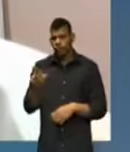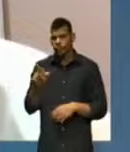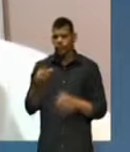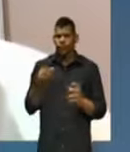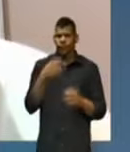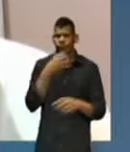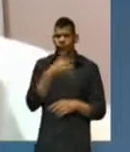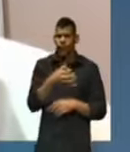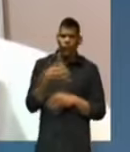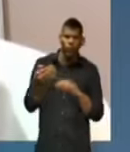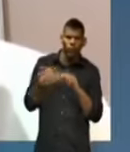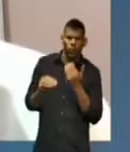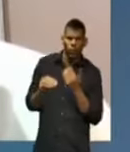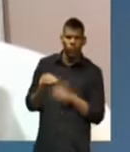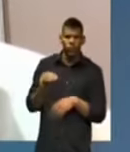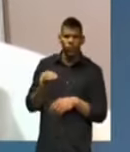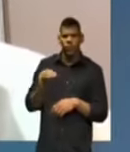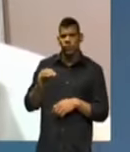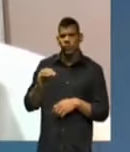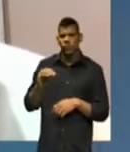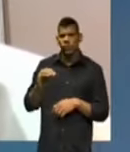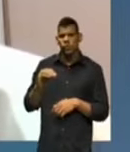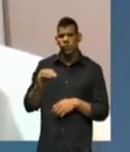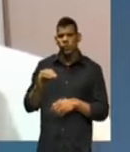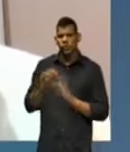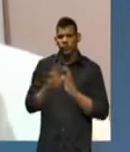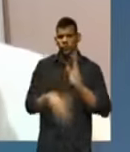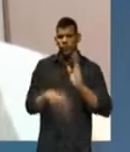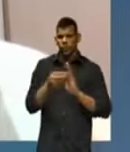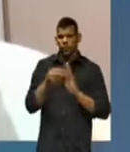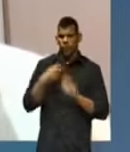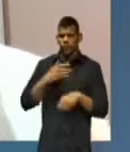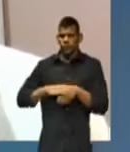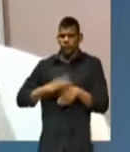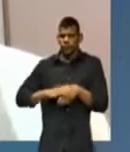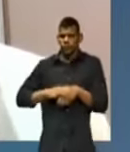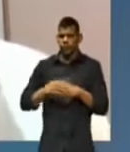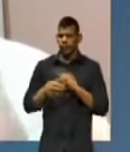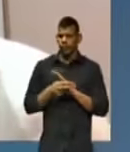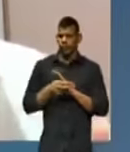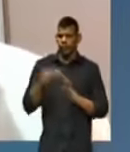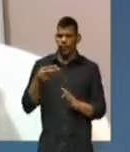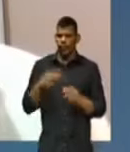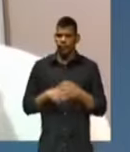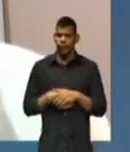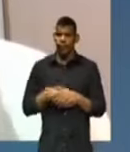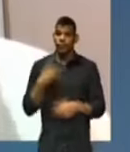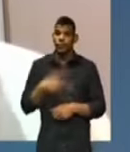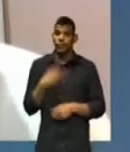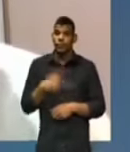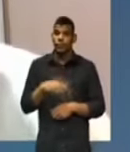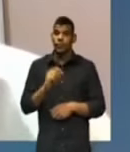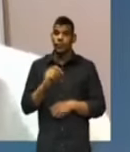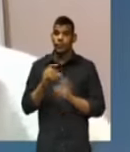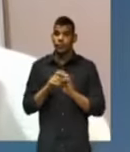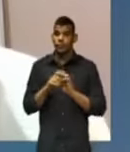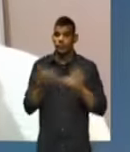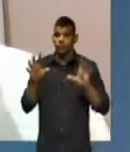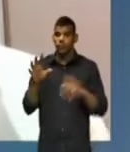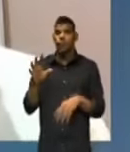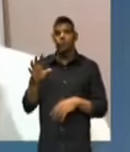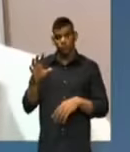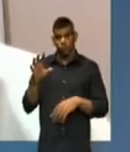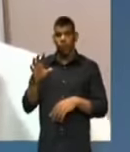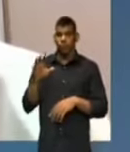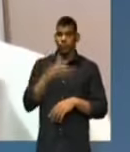contrário do líder do governo, que é uma emenda minha, que ela autoriza que o governo